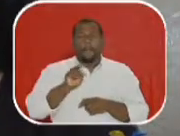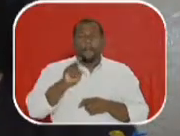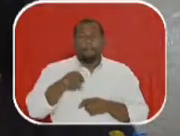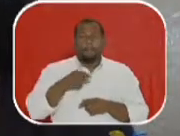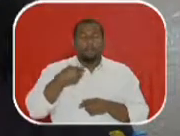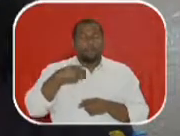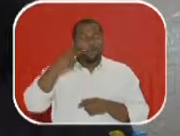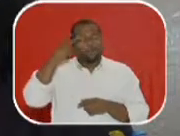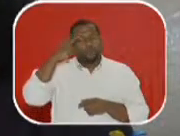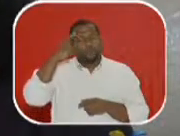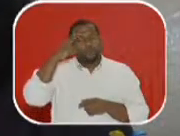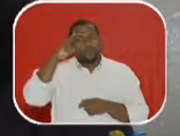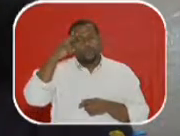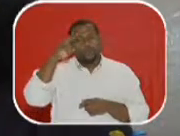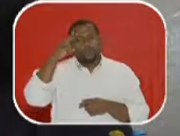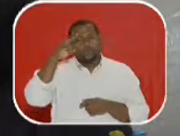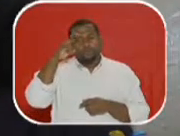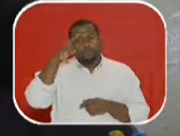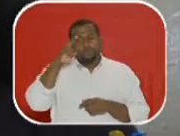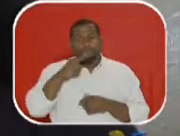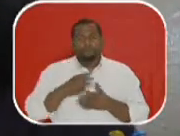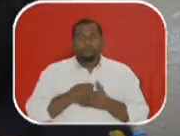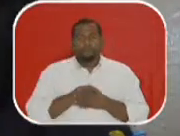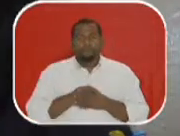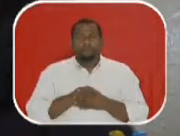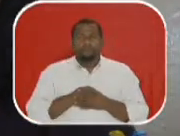histórias